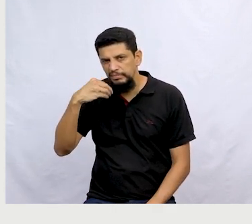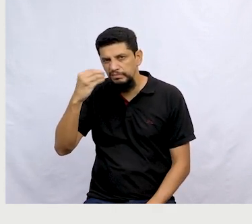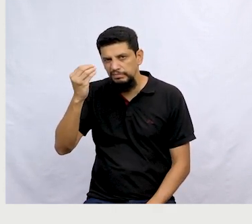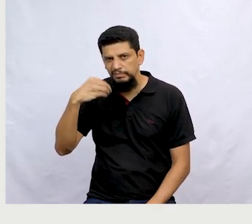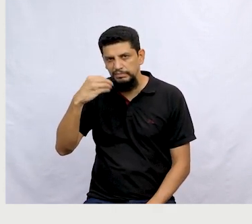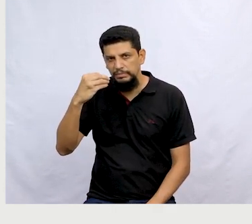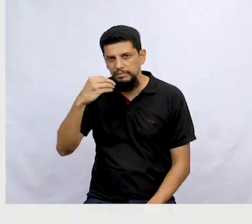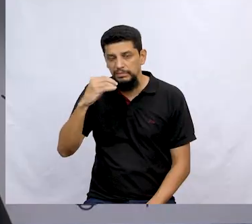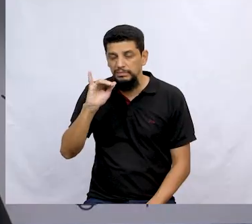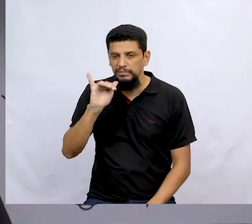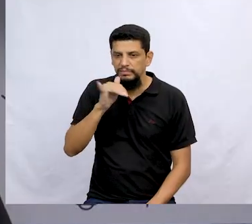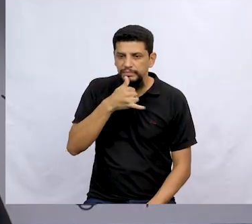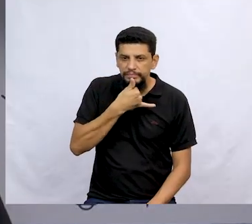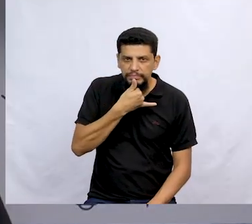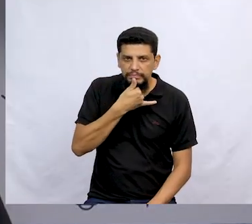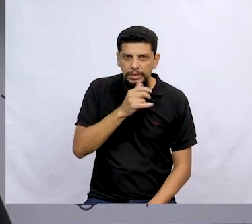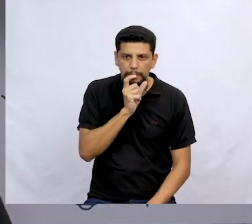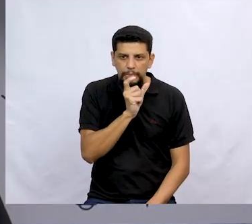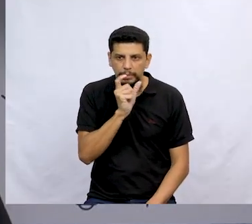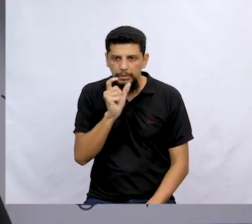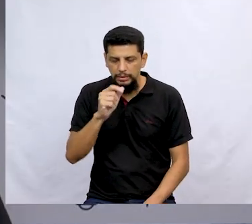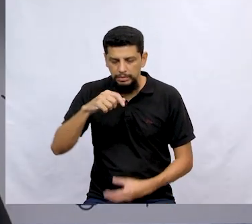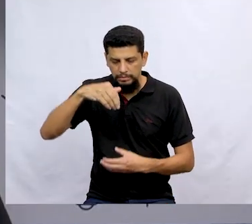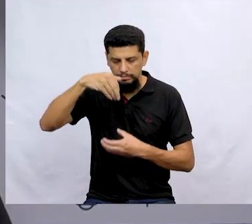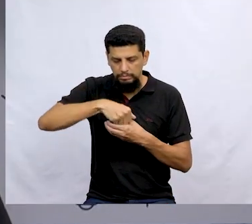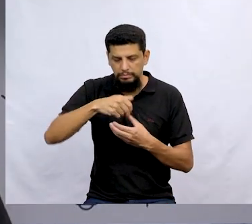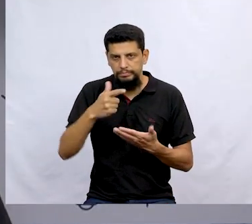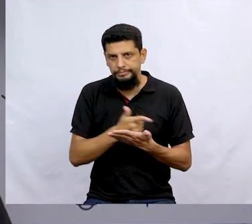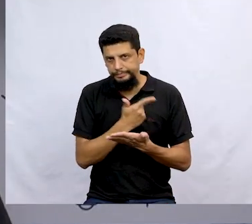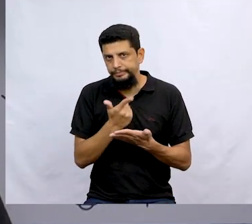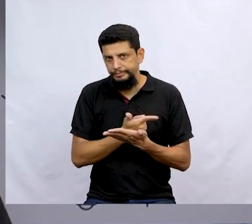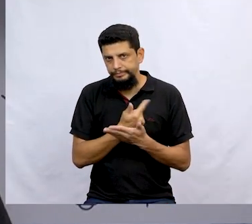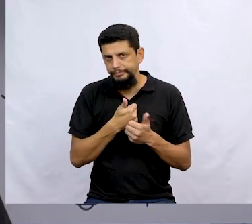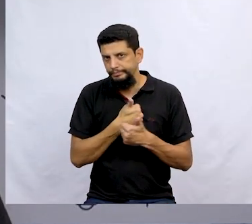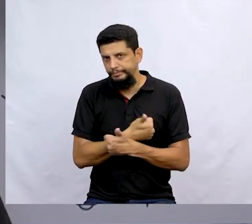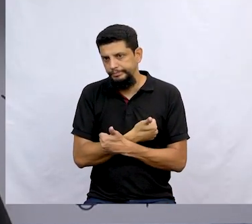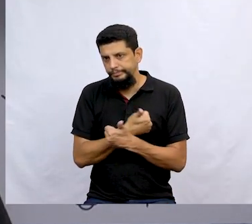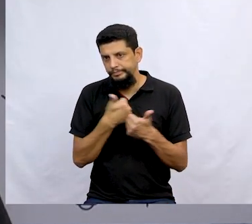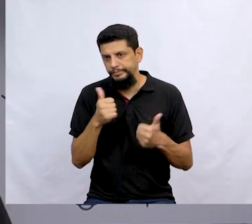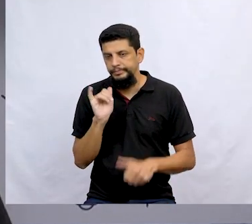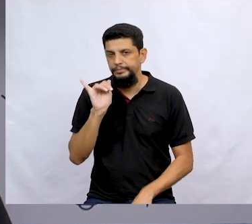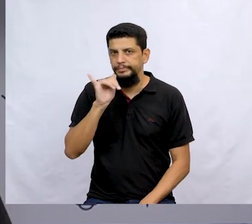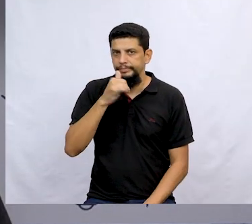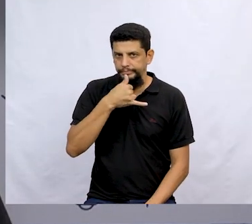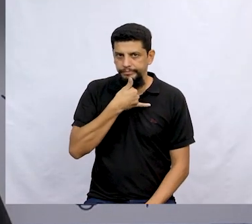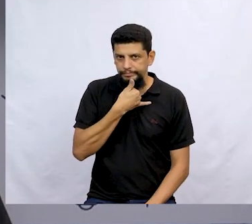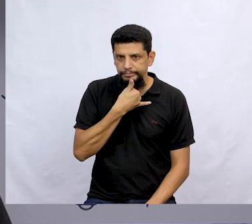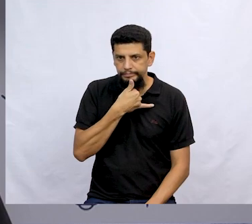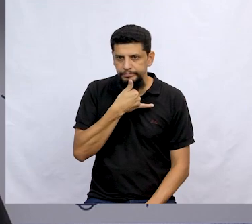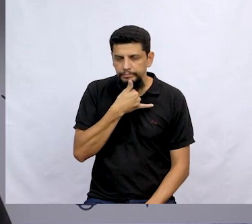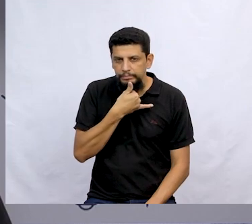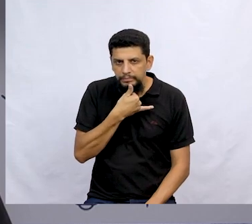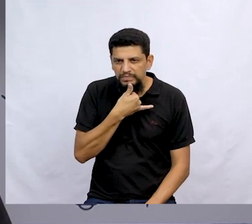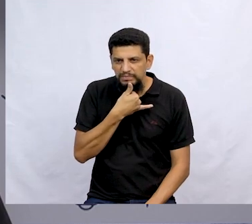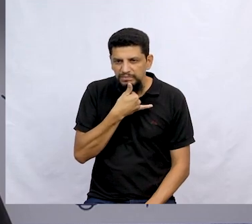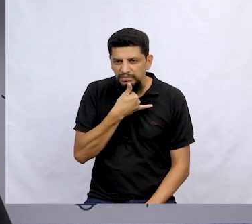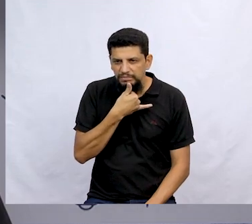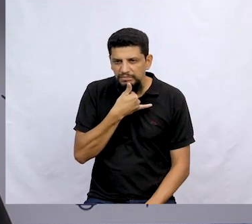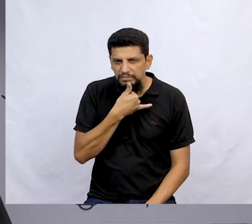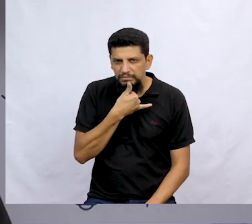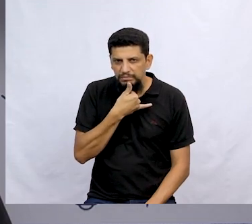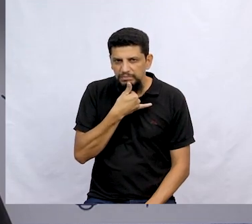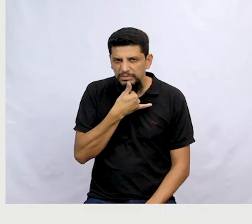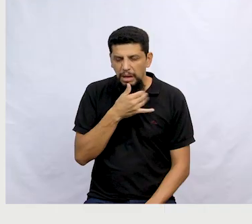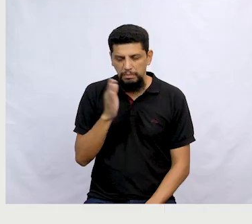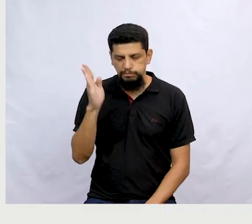Se sentiam desanimadas. Então, todas as palavras retiradas do livro, tá bom, pessoal? Ó, tristes, certo? Elas estavam